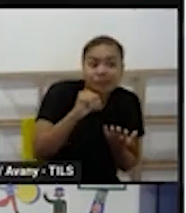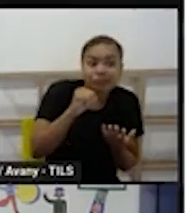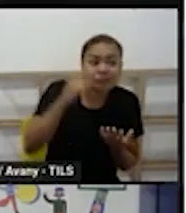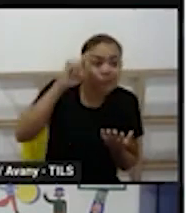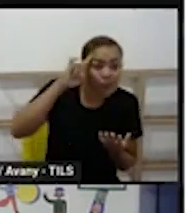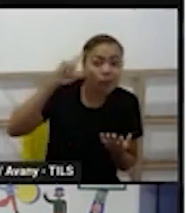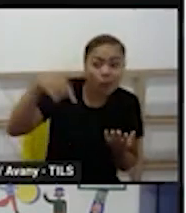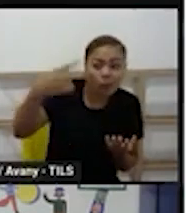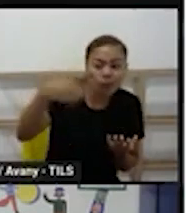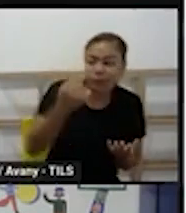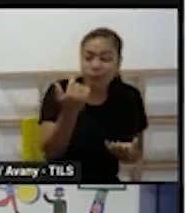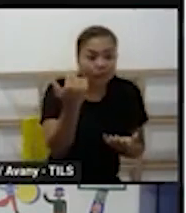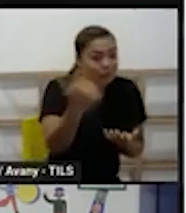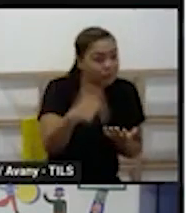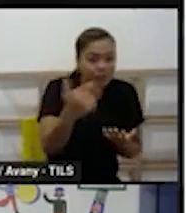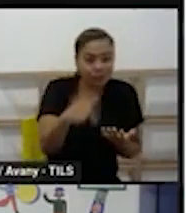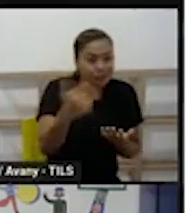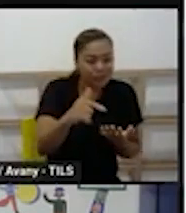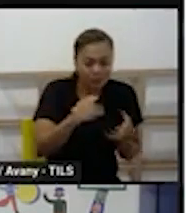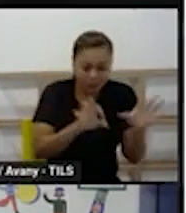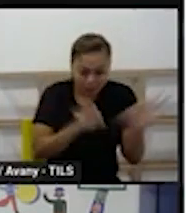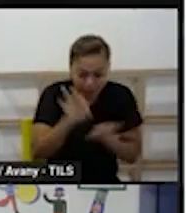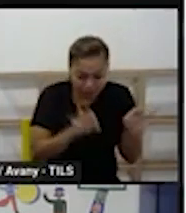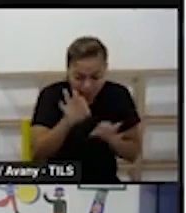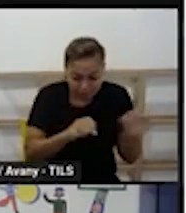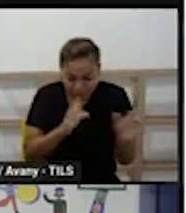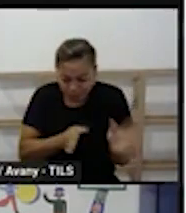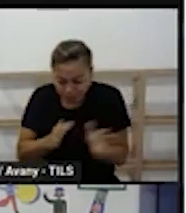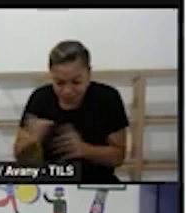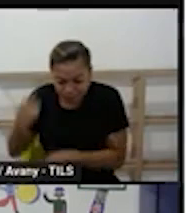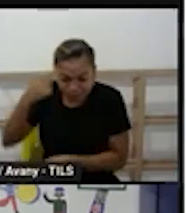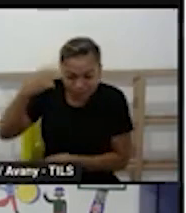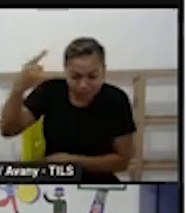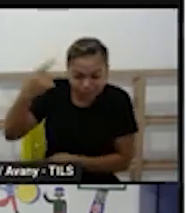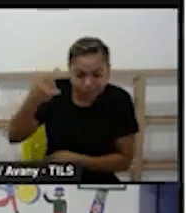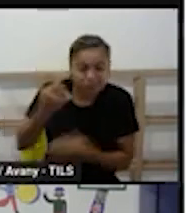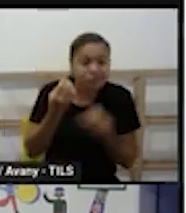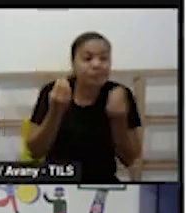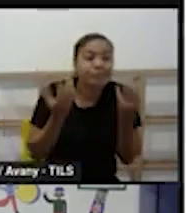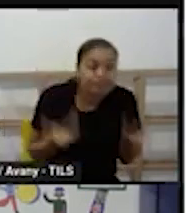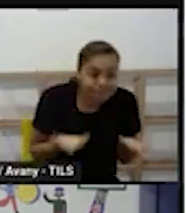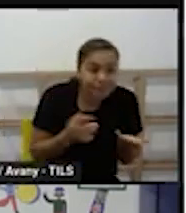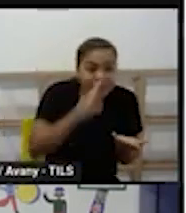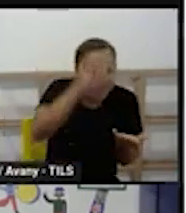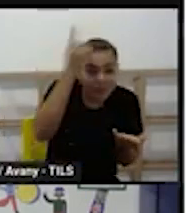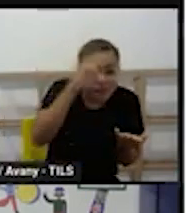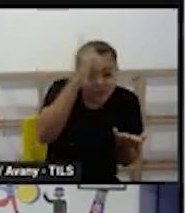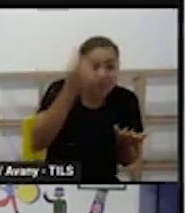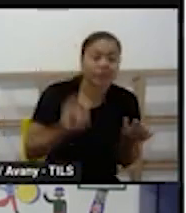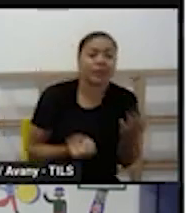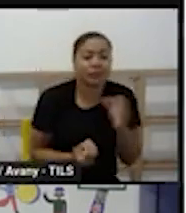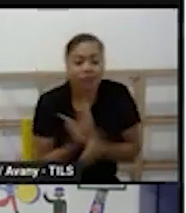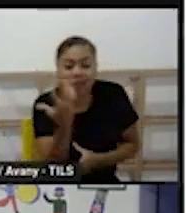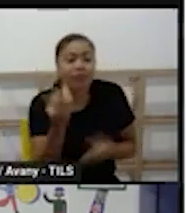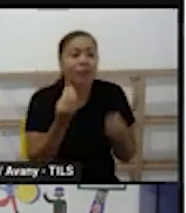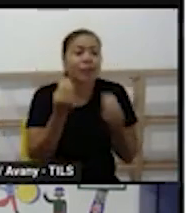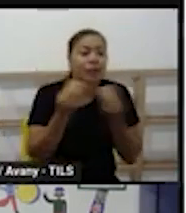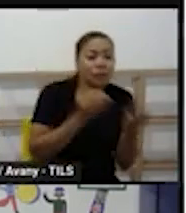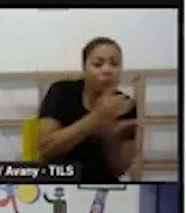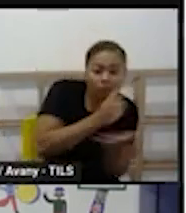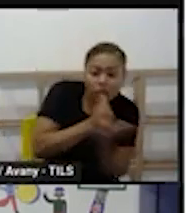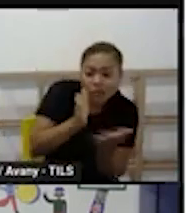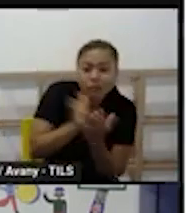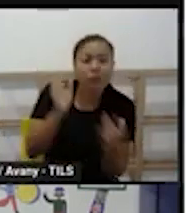determinada ali por nós né em que tempo a gente vai desenvolver determinado projeto determinada modalidade